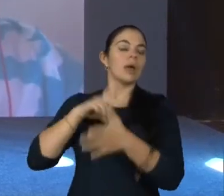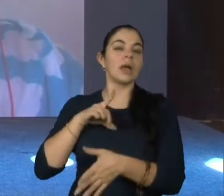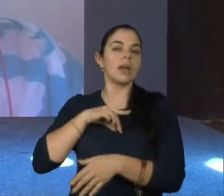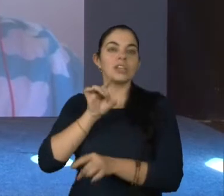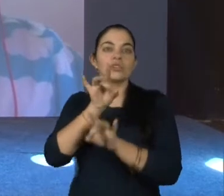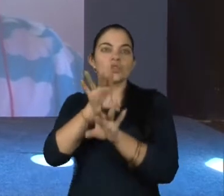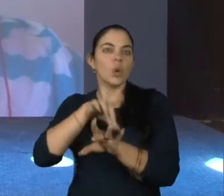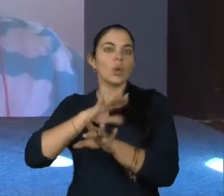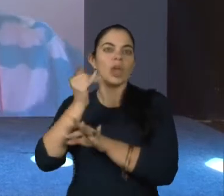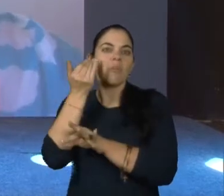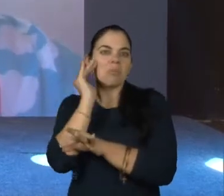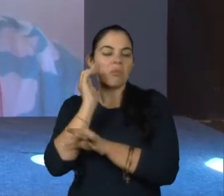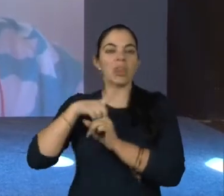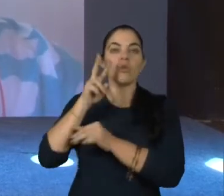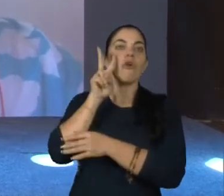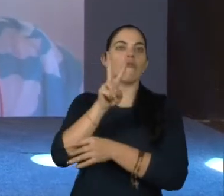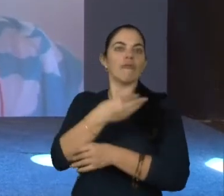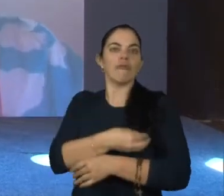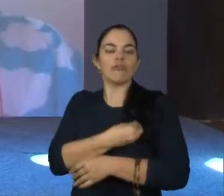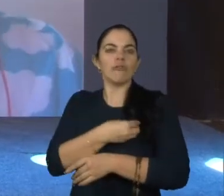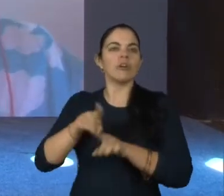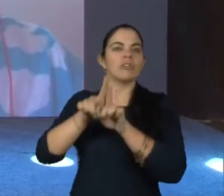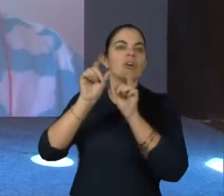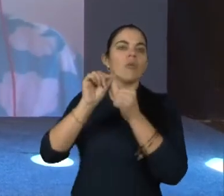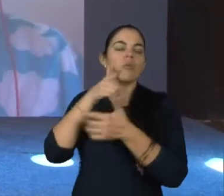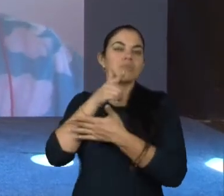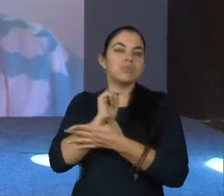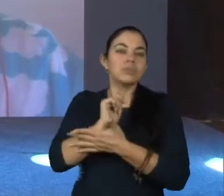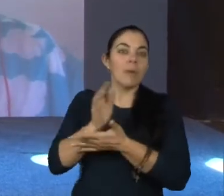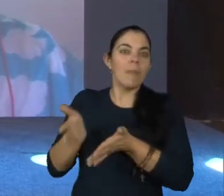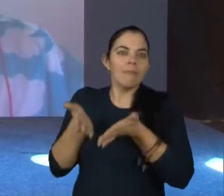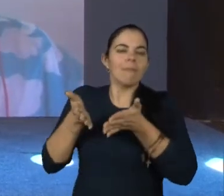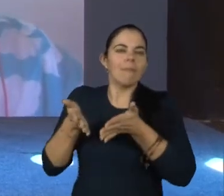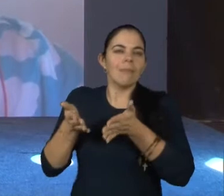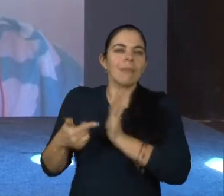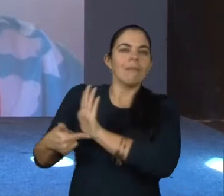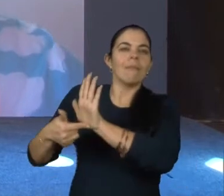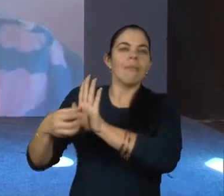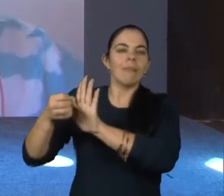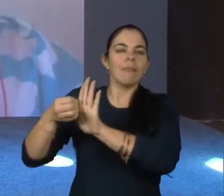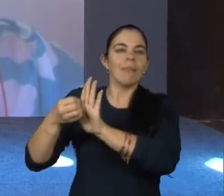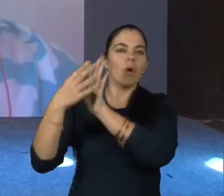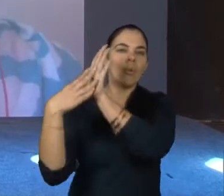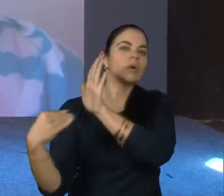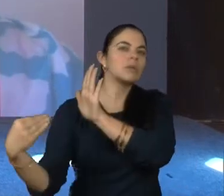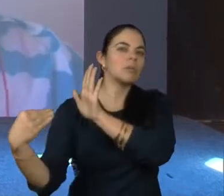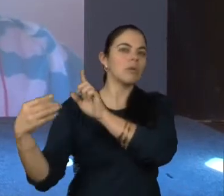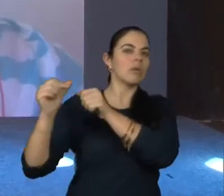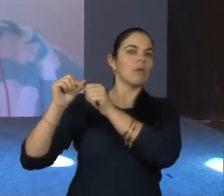totalmente compatível com aquilo que eu vivo, ele se torna uma inspiração para mim. Independente daquilo que a aparência dele